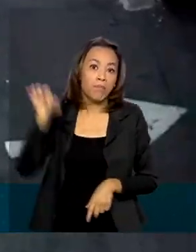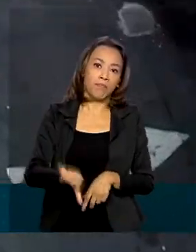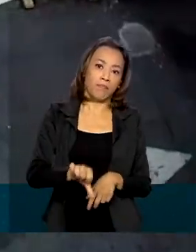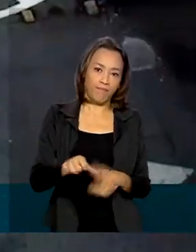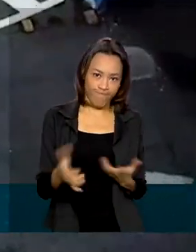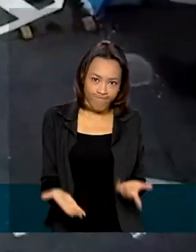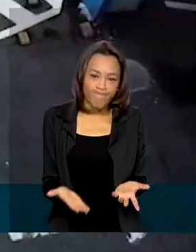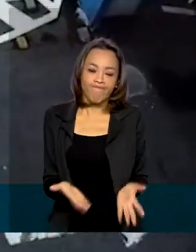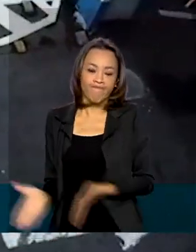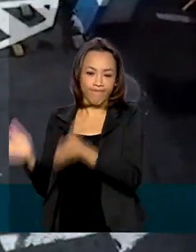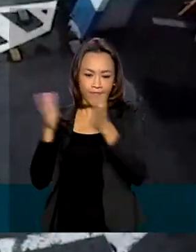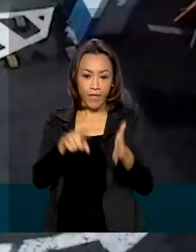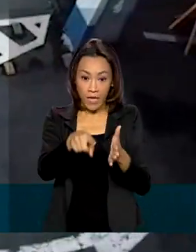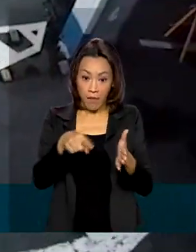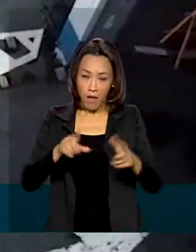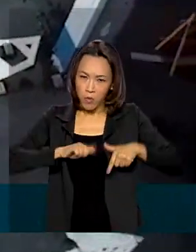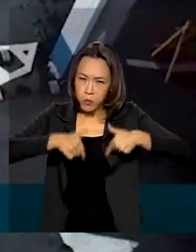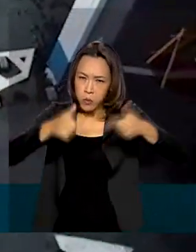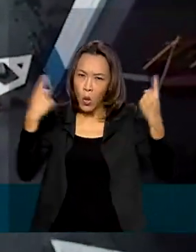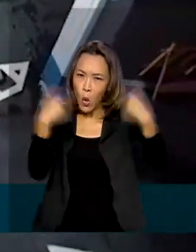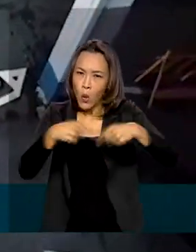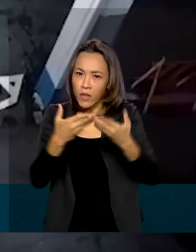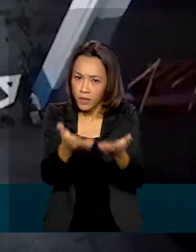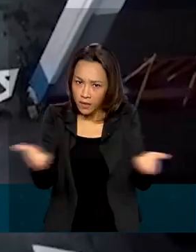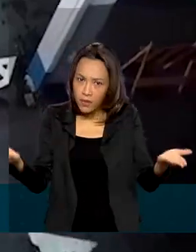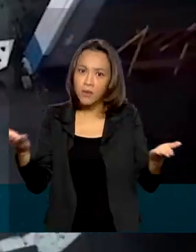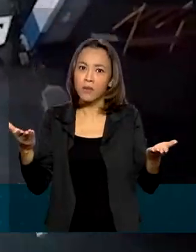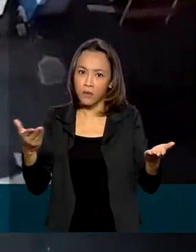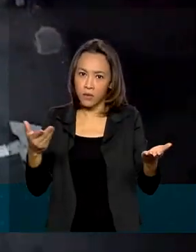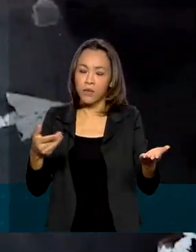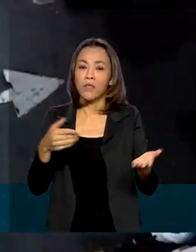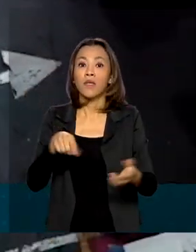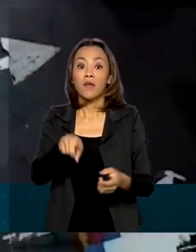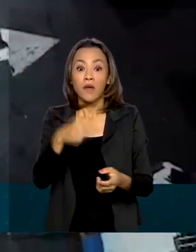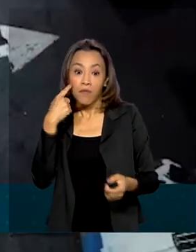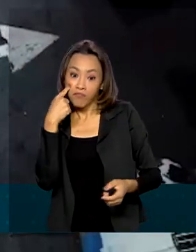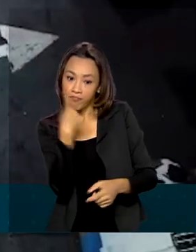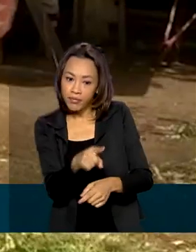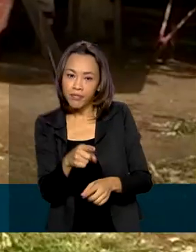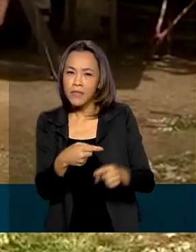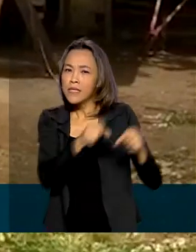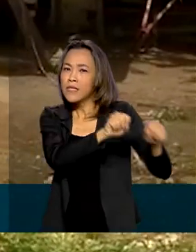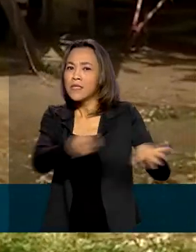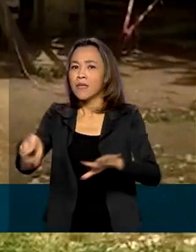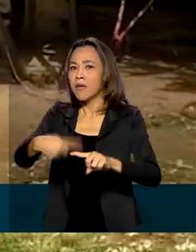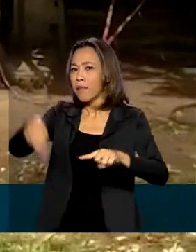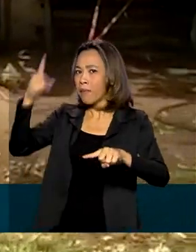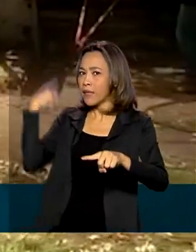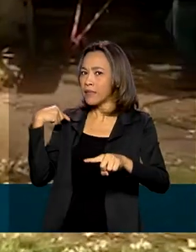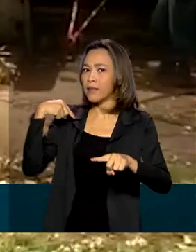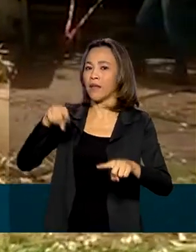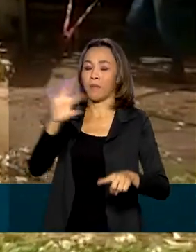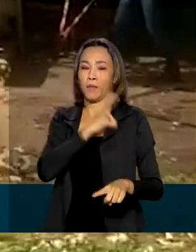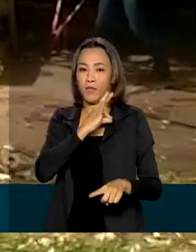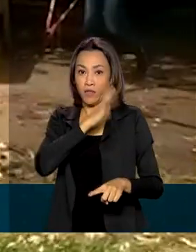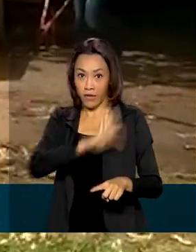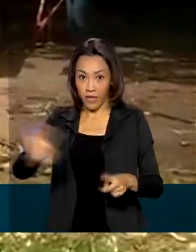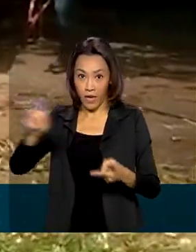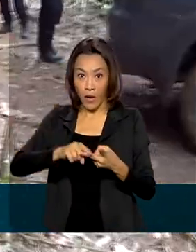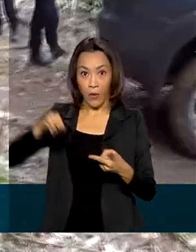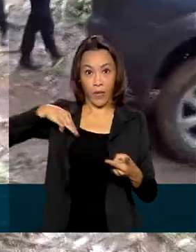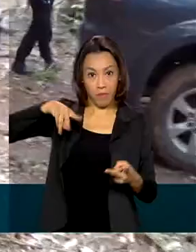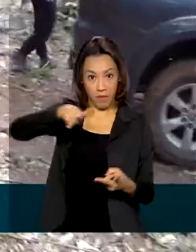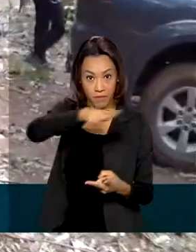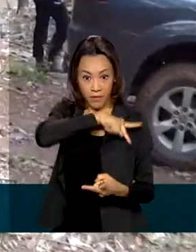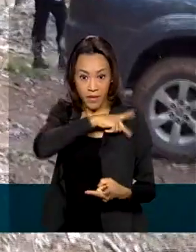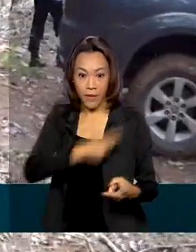Para combater este tipo de prática no país, a Operação Resgate, deflagrada na semana passada pela Polícia Federal, Ministério Público do